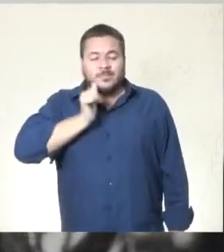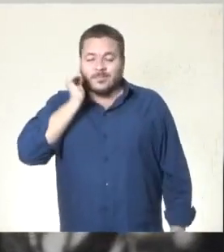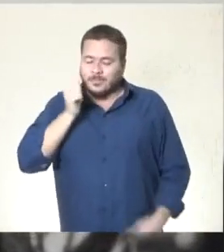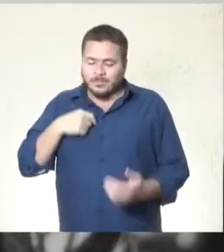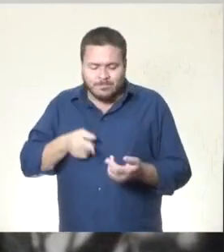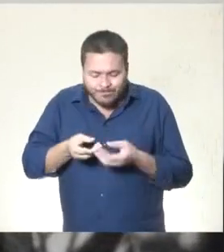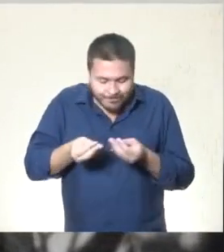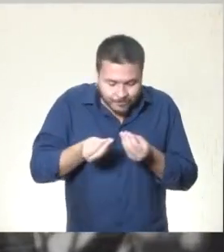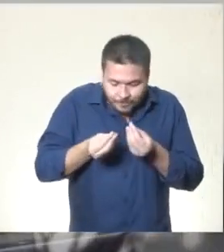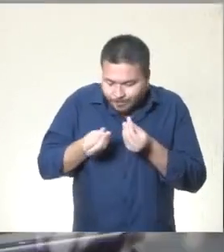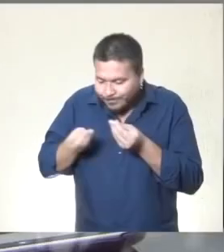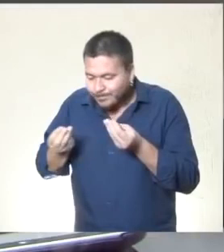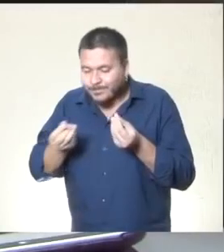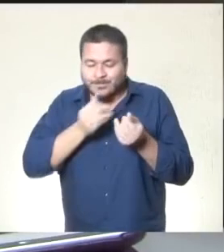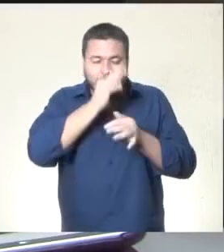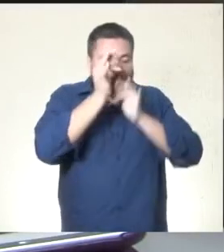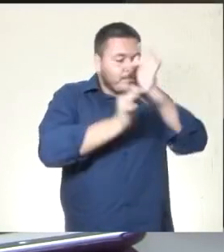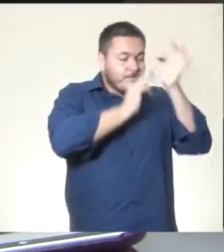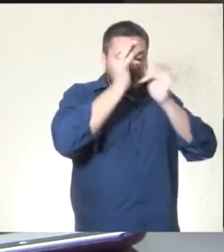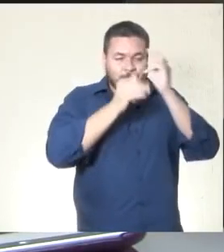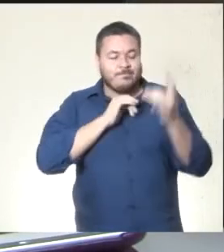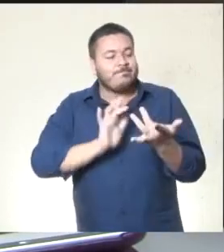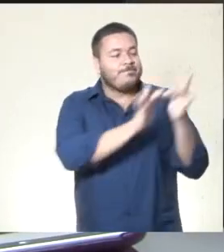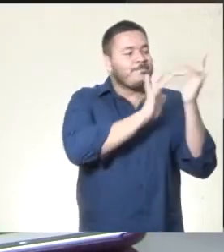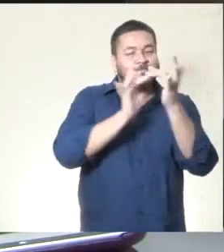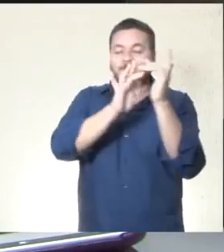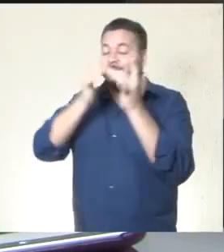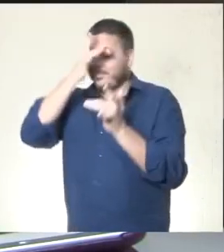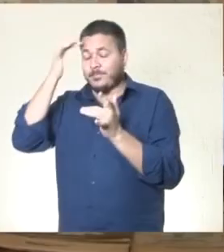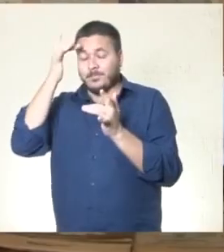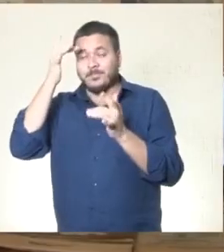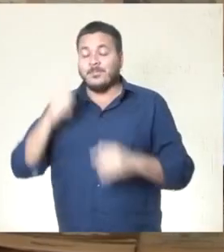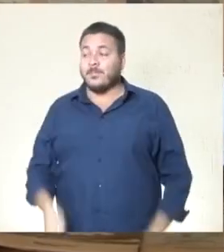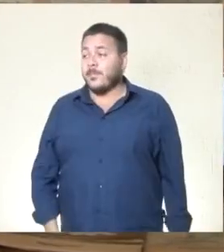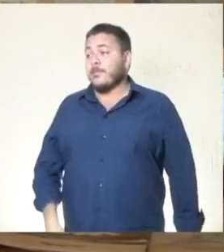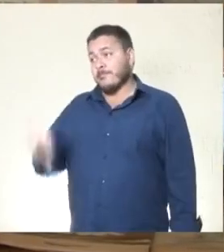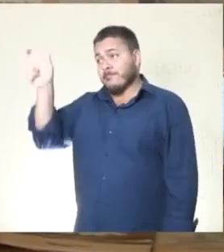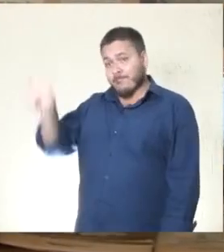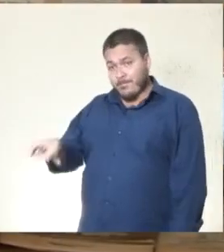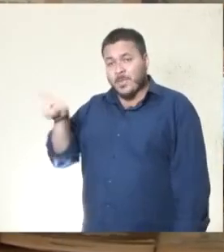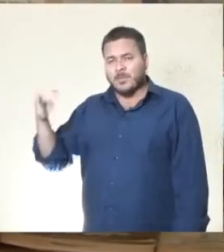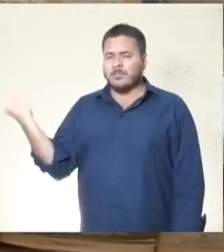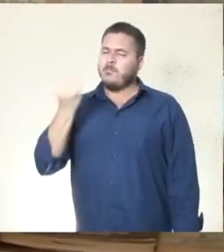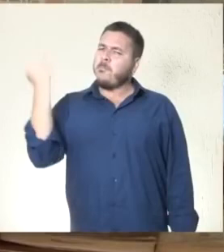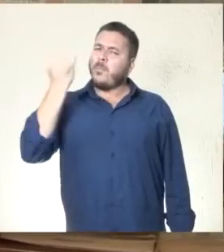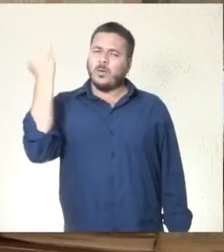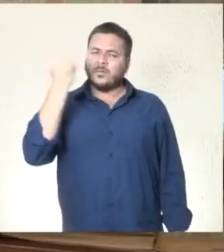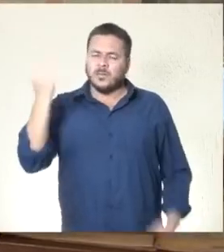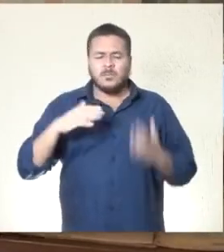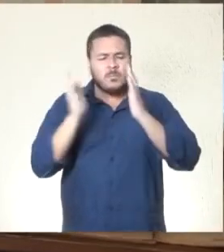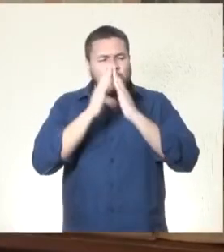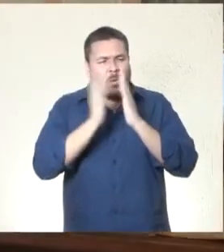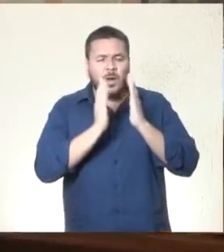particular, ela buscou na delicadeza das flores o contato com as pessoas. Por ela ser tão importante, ela ter